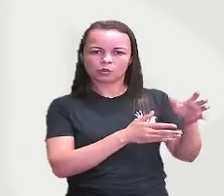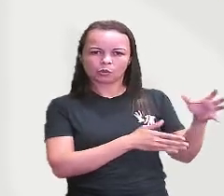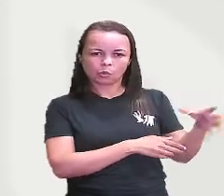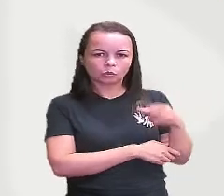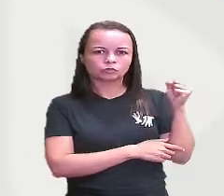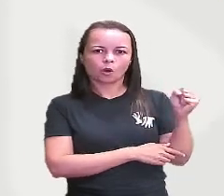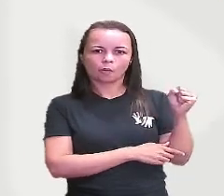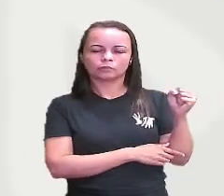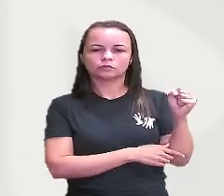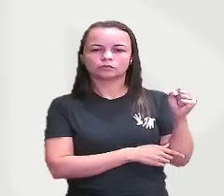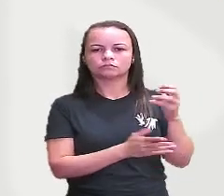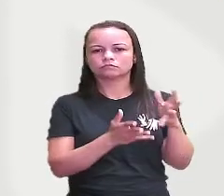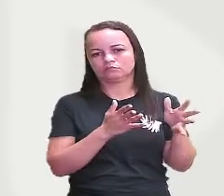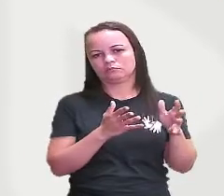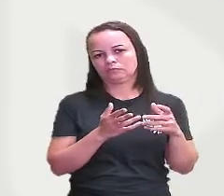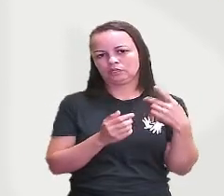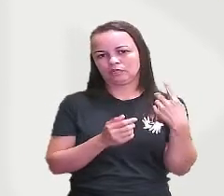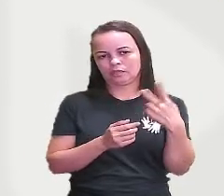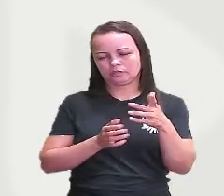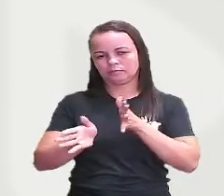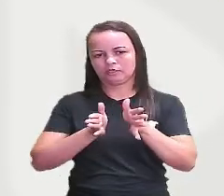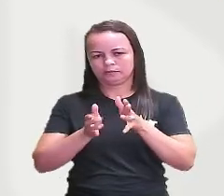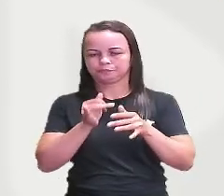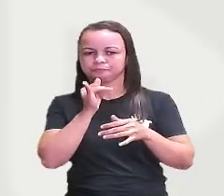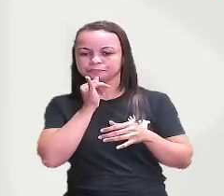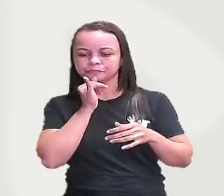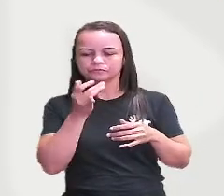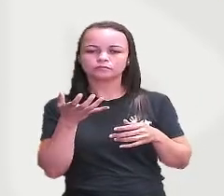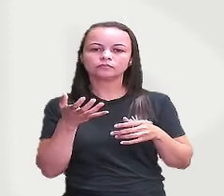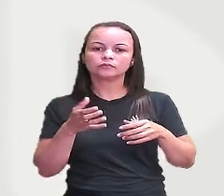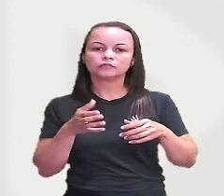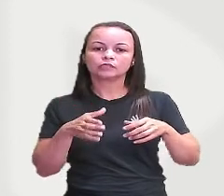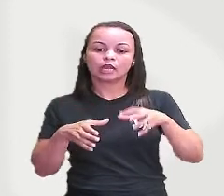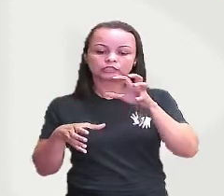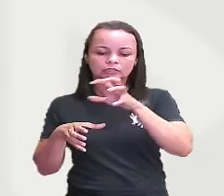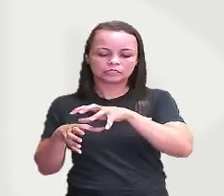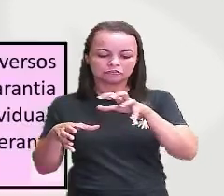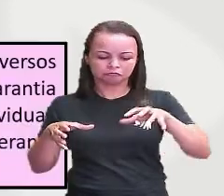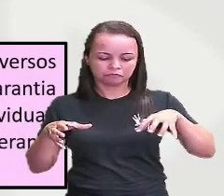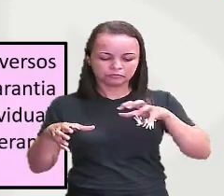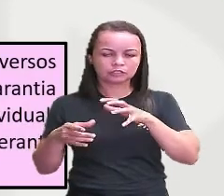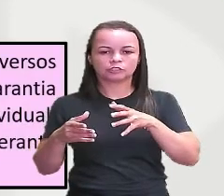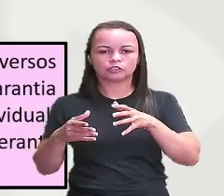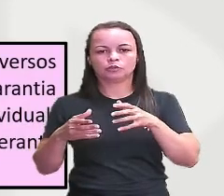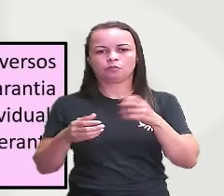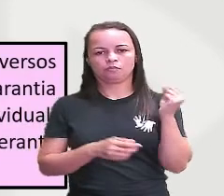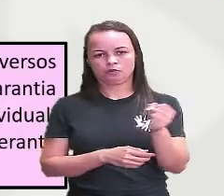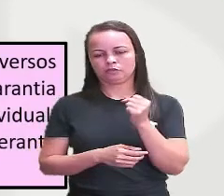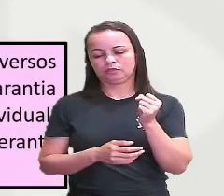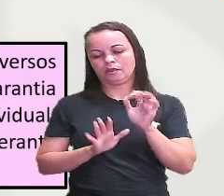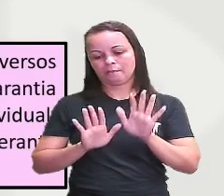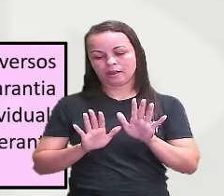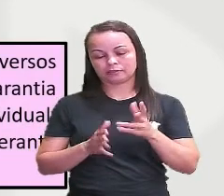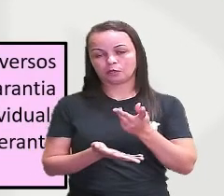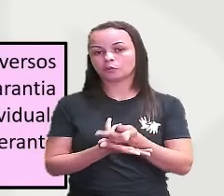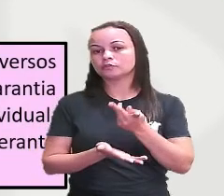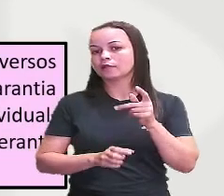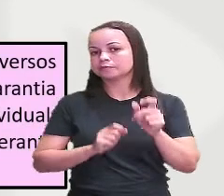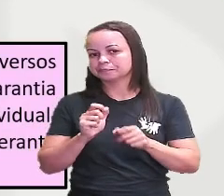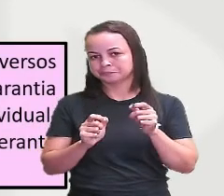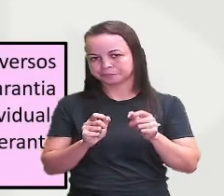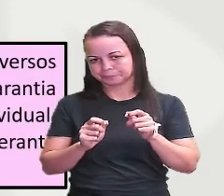não esse período aí por exemplo ele dividiu o poder mas o que que acontece ele vai